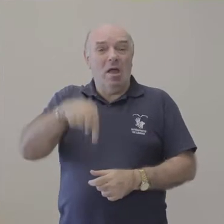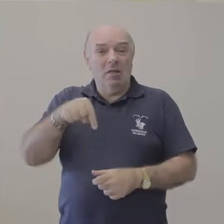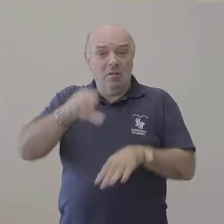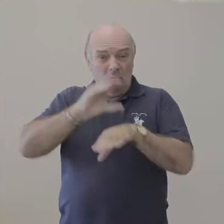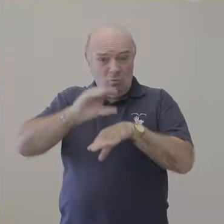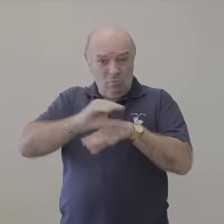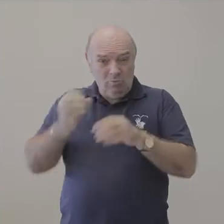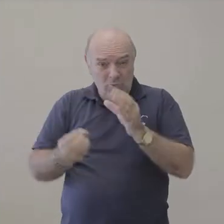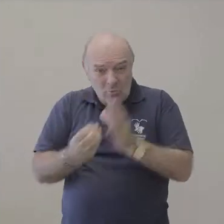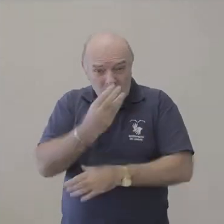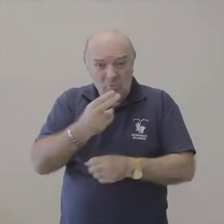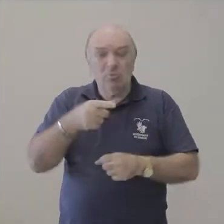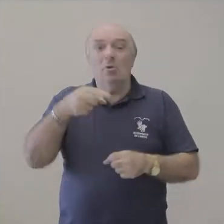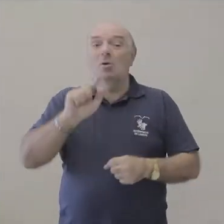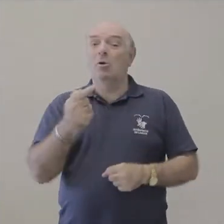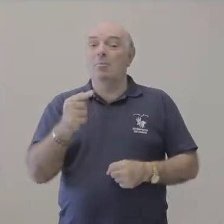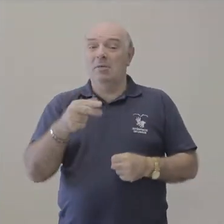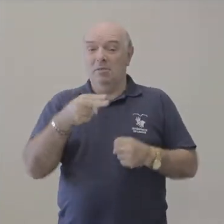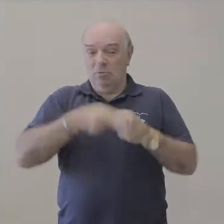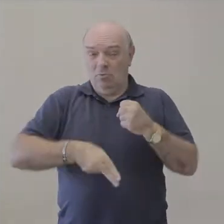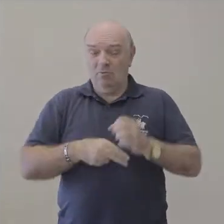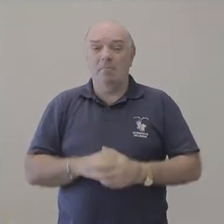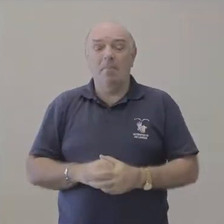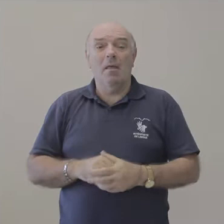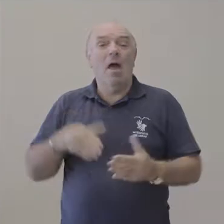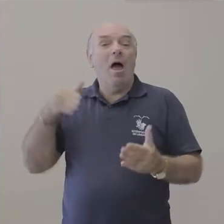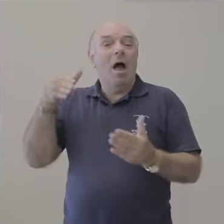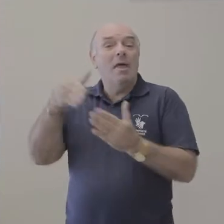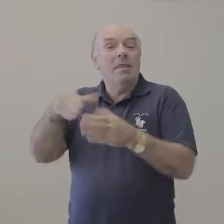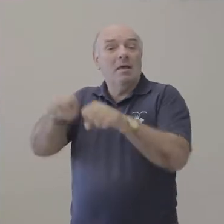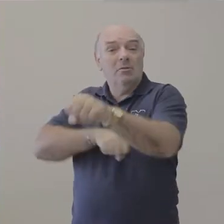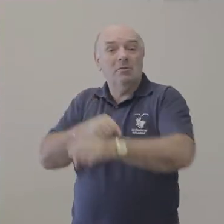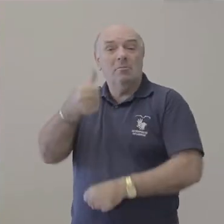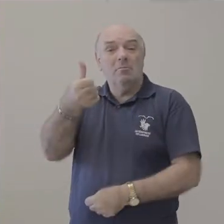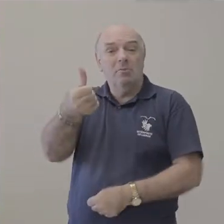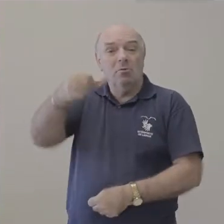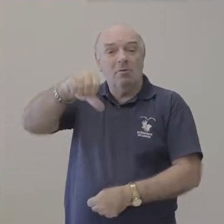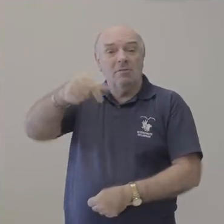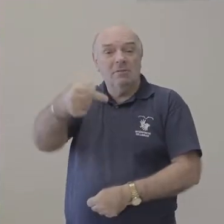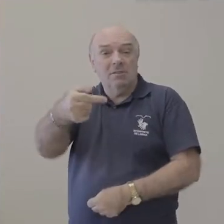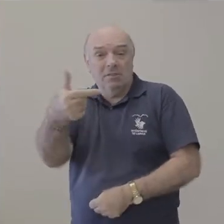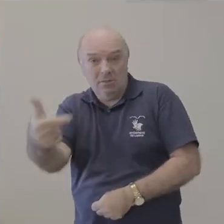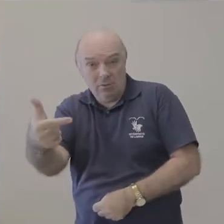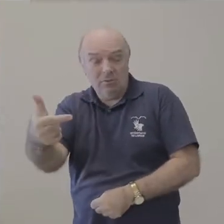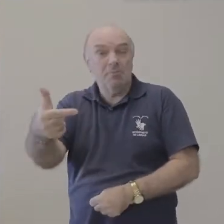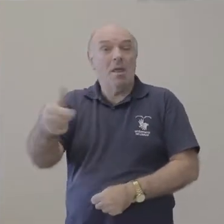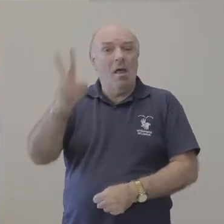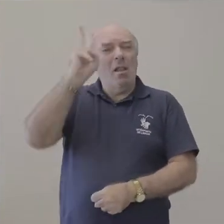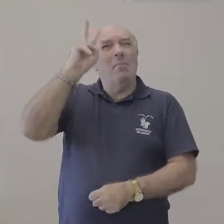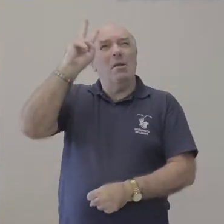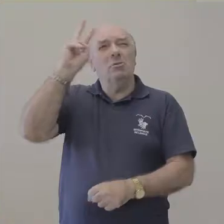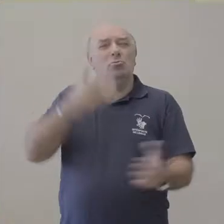Goiabeiras. A graduação foi até 1972 e na época os jovens viviam o período da